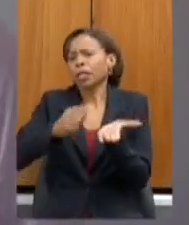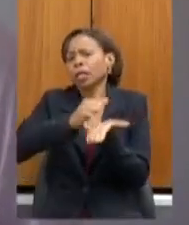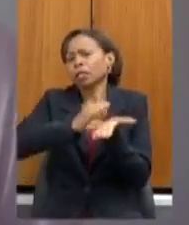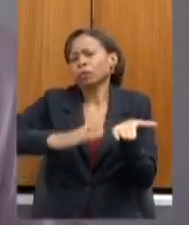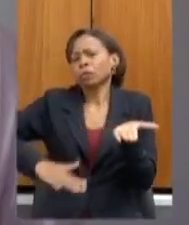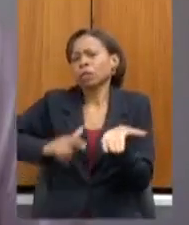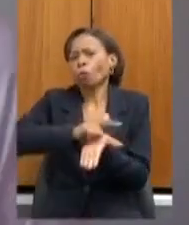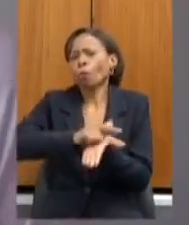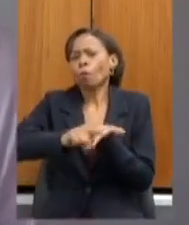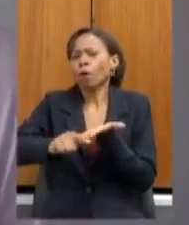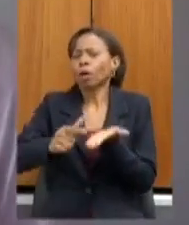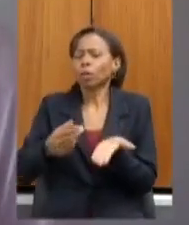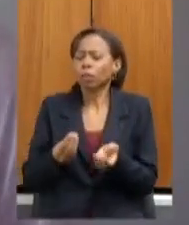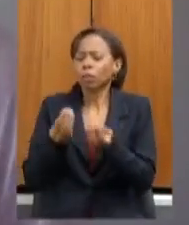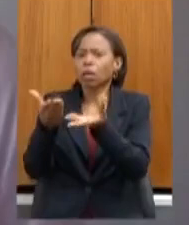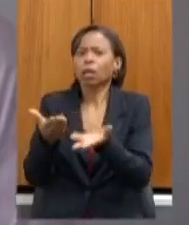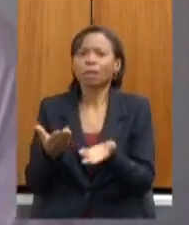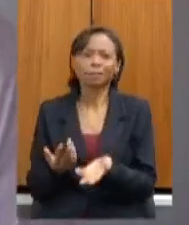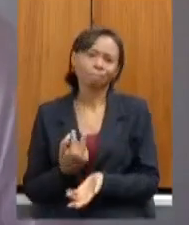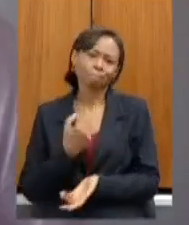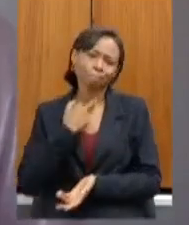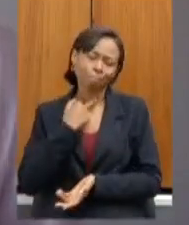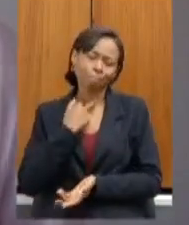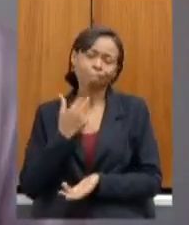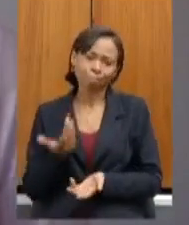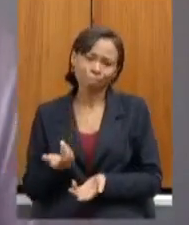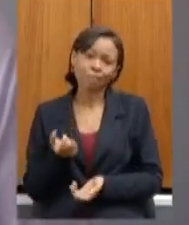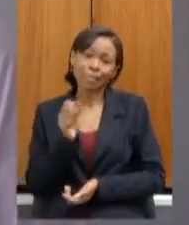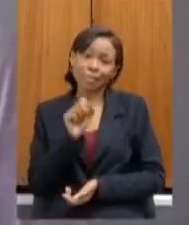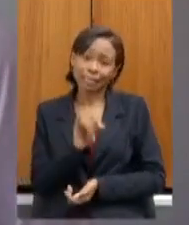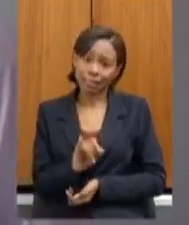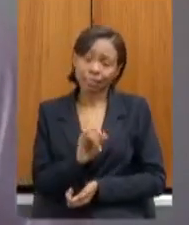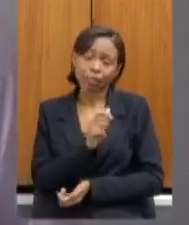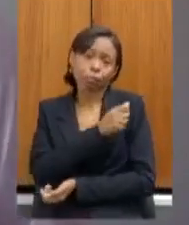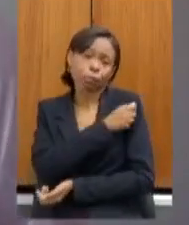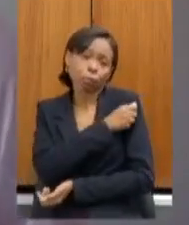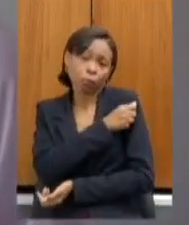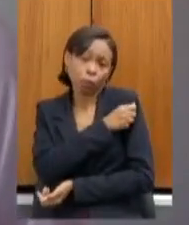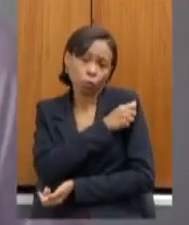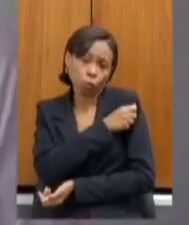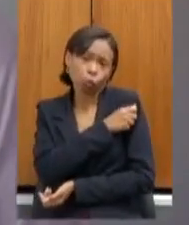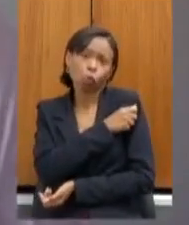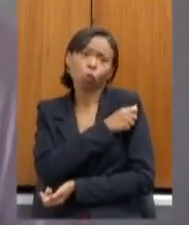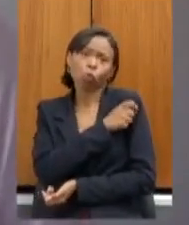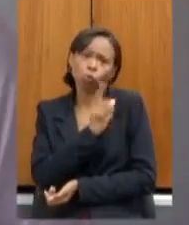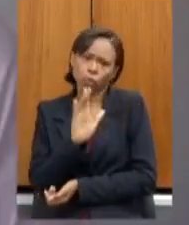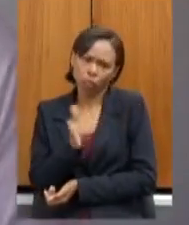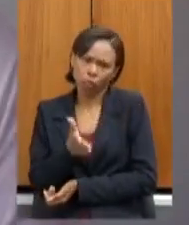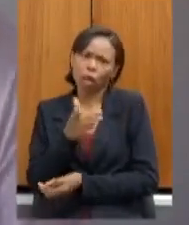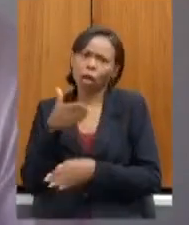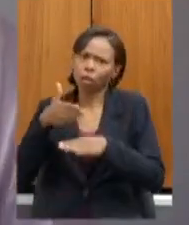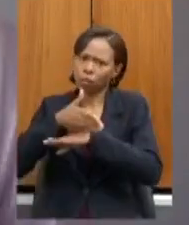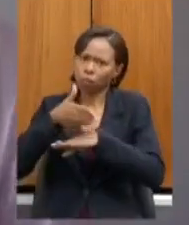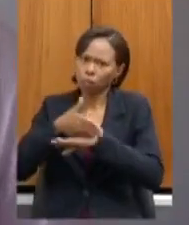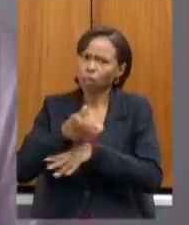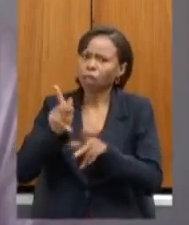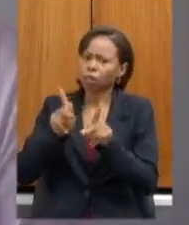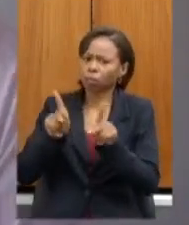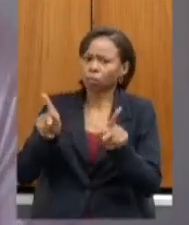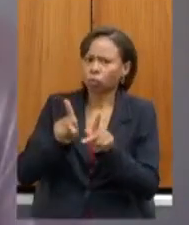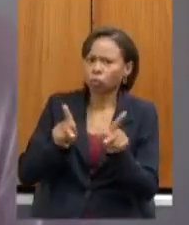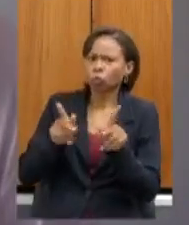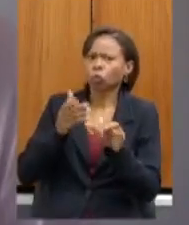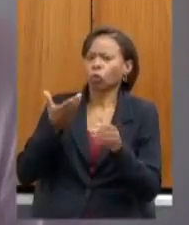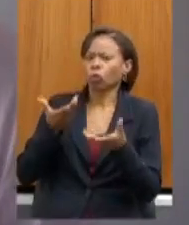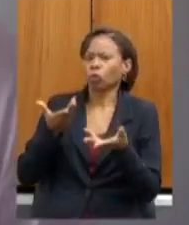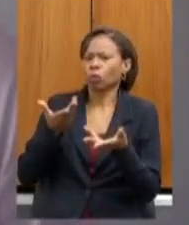a entrega de uma apostila em branco num caso em que houve sim o amparo de professores houve